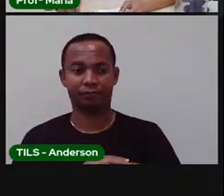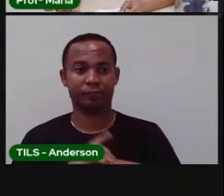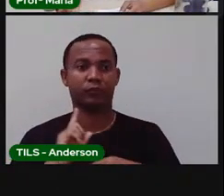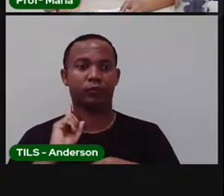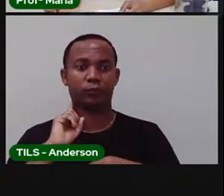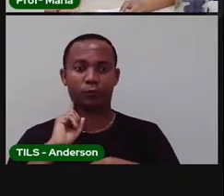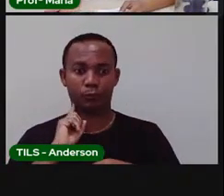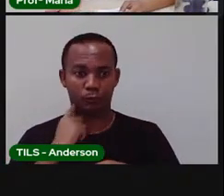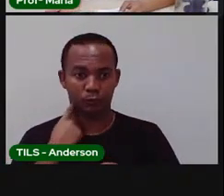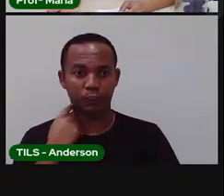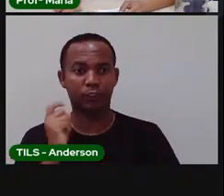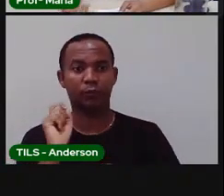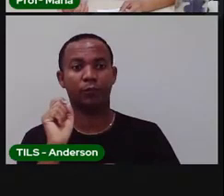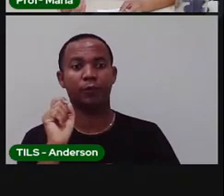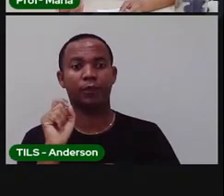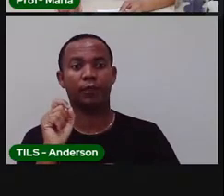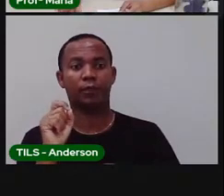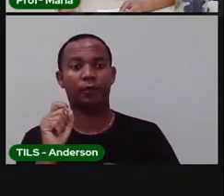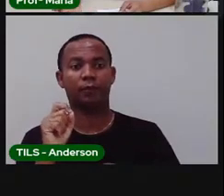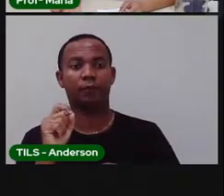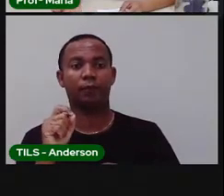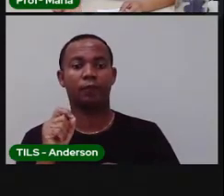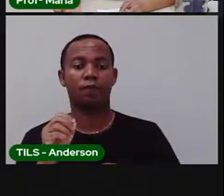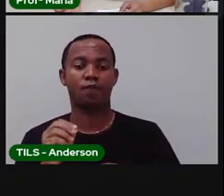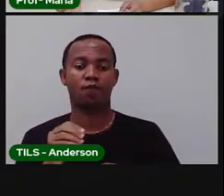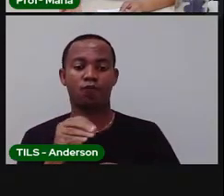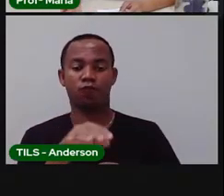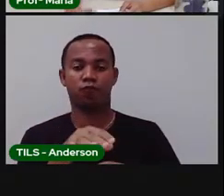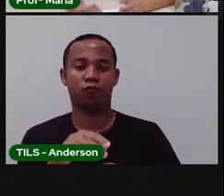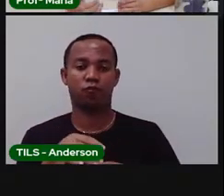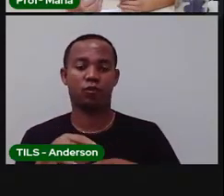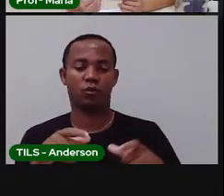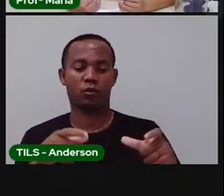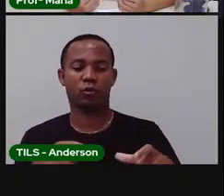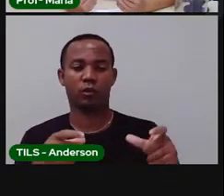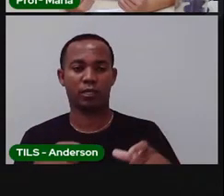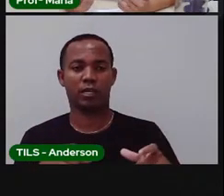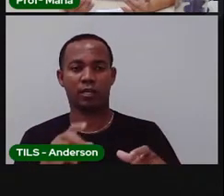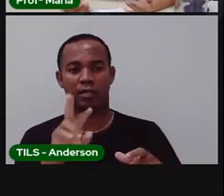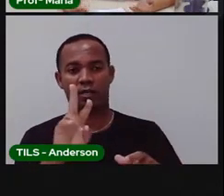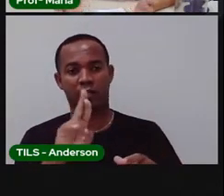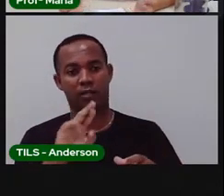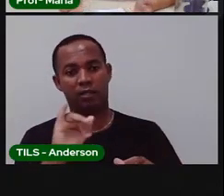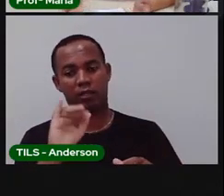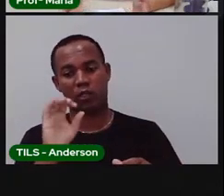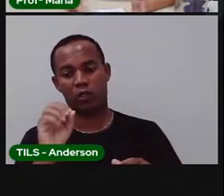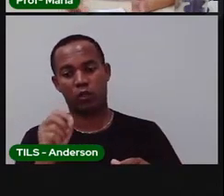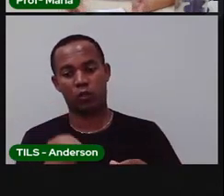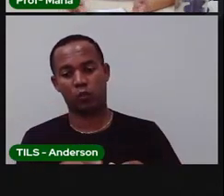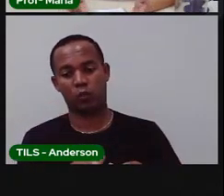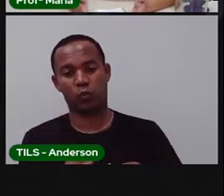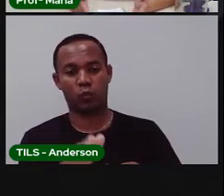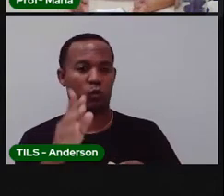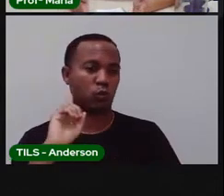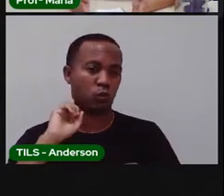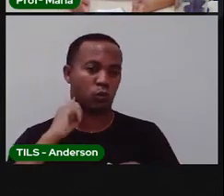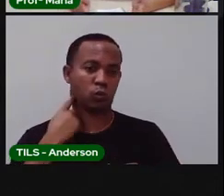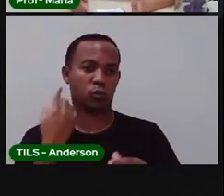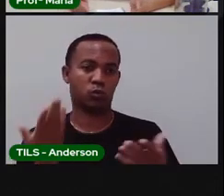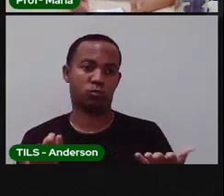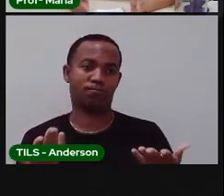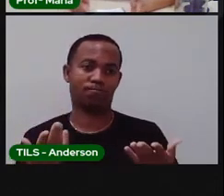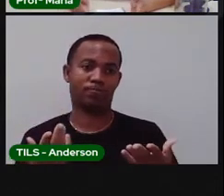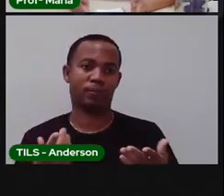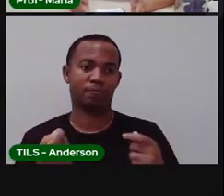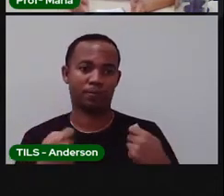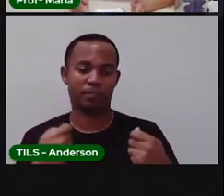acaba indo para onde? Para nascências de rios. Acaba o quê? Poluindo o meio ambiente. Porque lugar de lixo é no